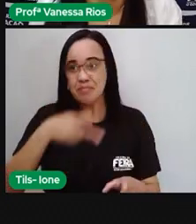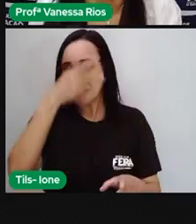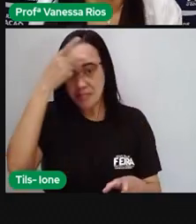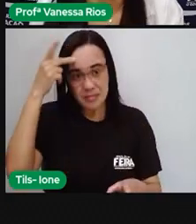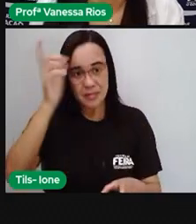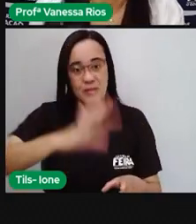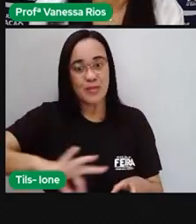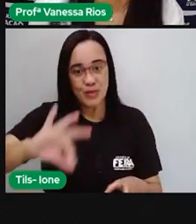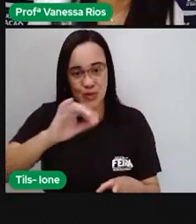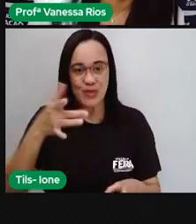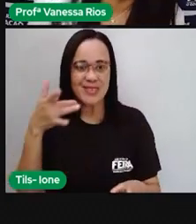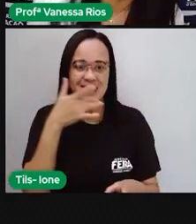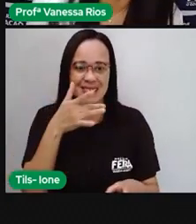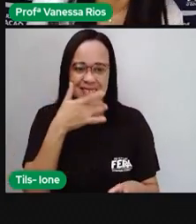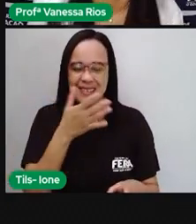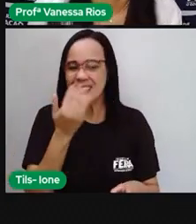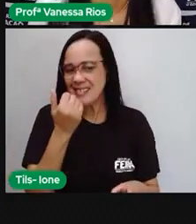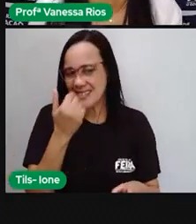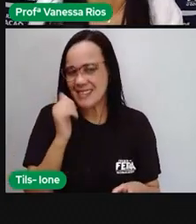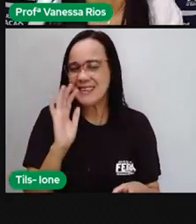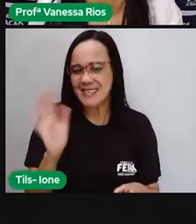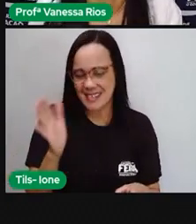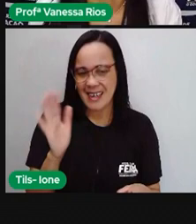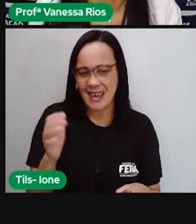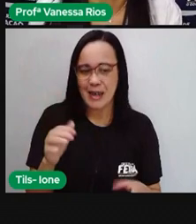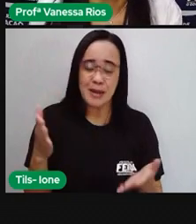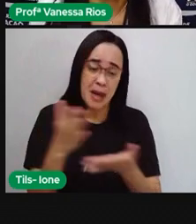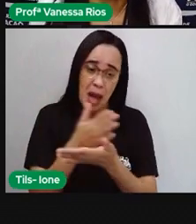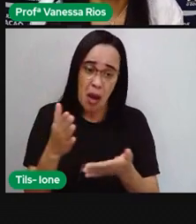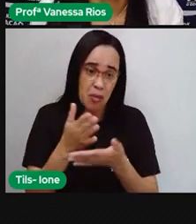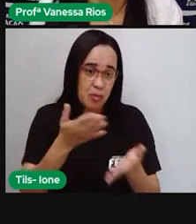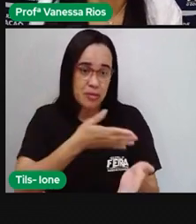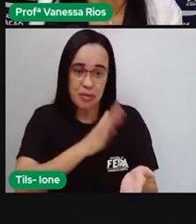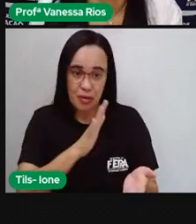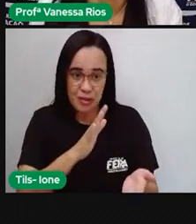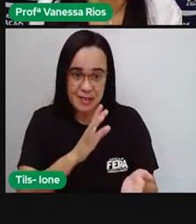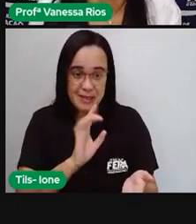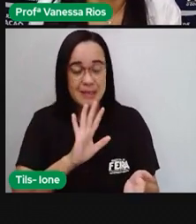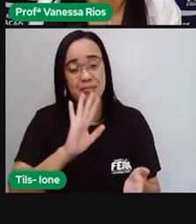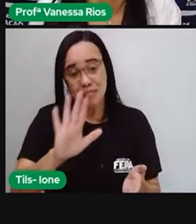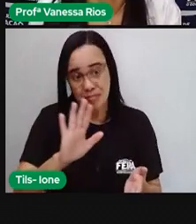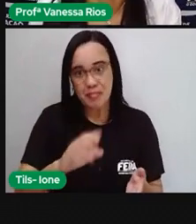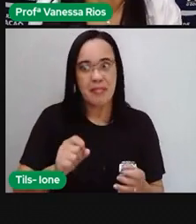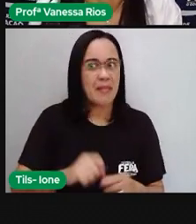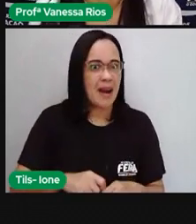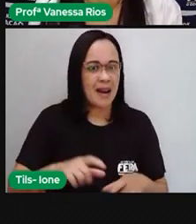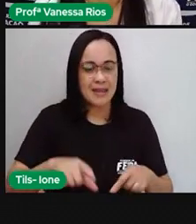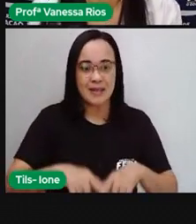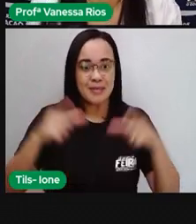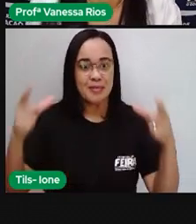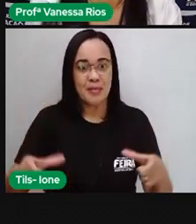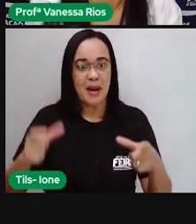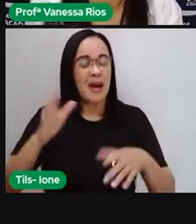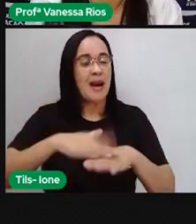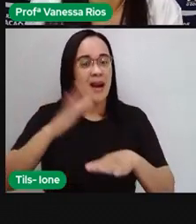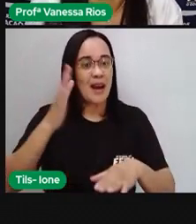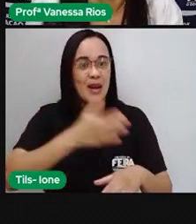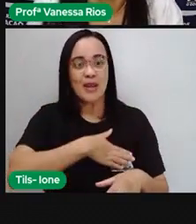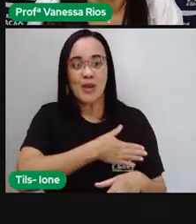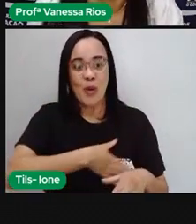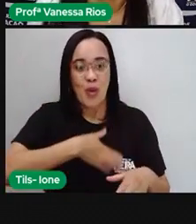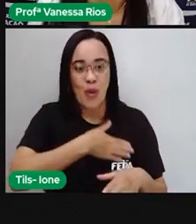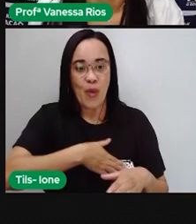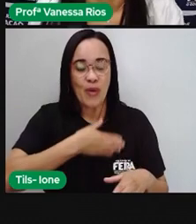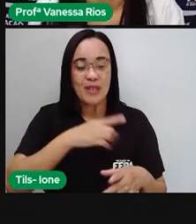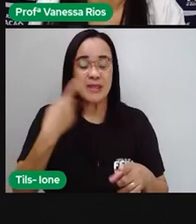delícia. Vai ter quem não goste, né? Mas eu acredito aí que a maioria das pessoas aí gostam justamente por poder usar ingredientes